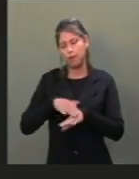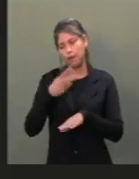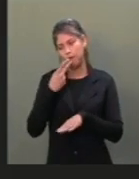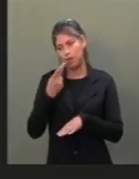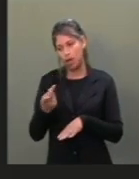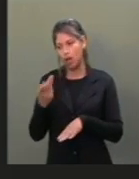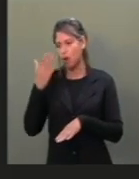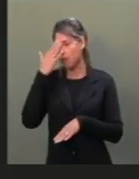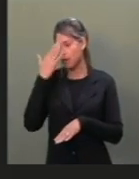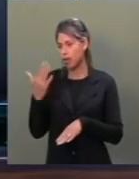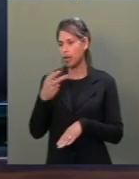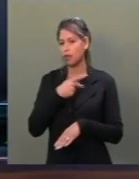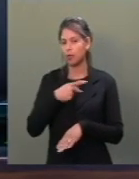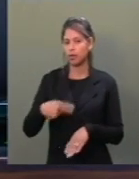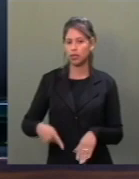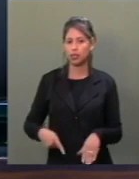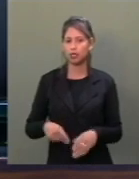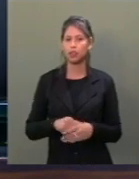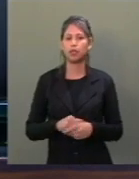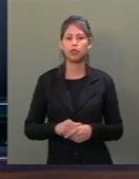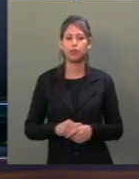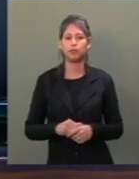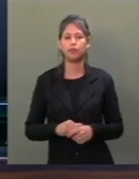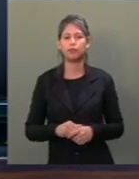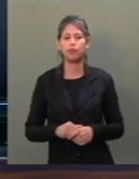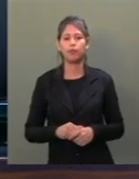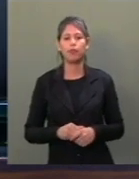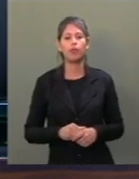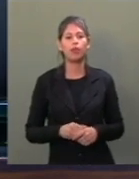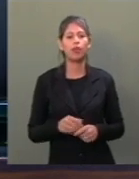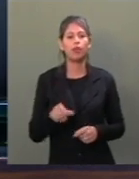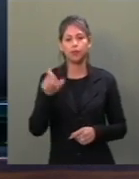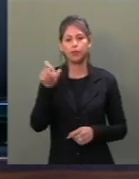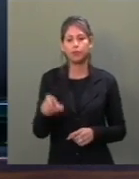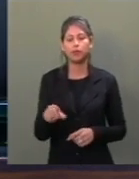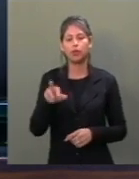Obrigada, senhor presidente. Obrigado, senadora Leila. Senador Rogério Carvalho.